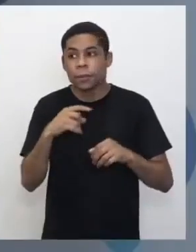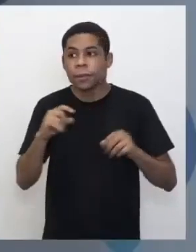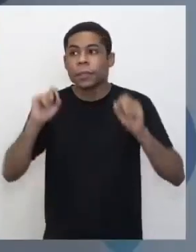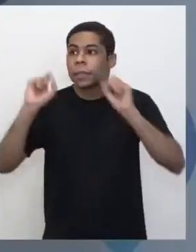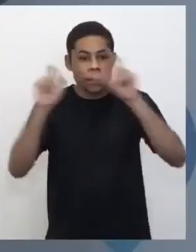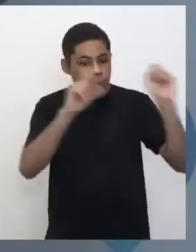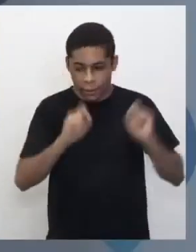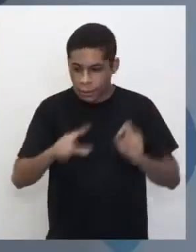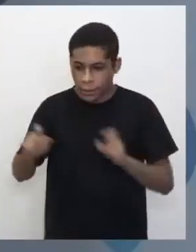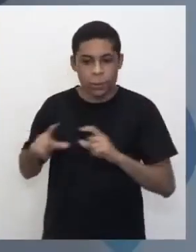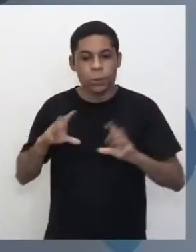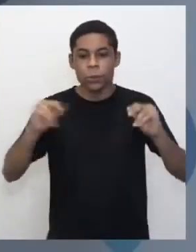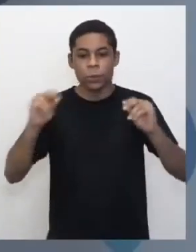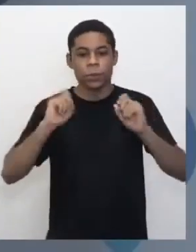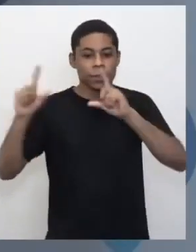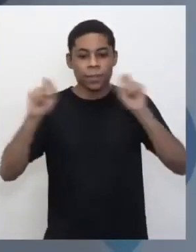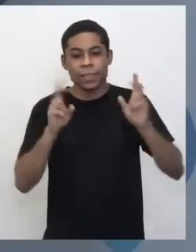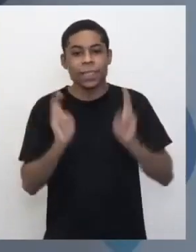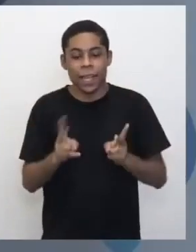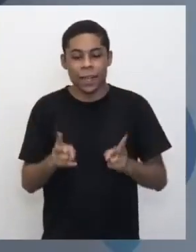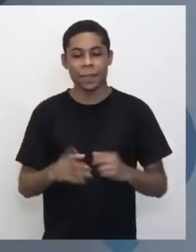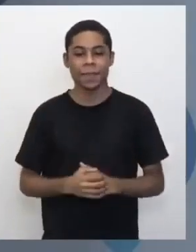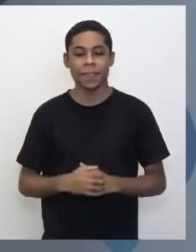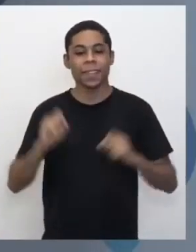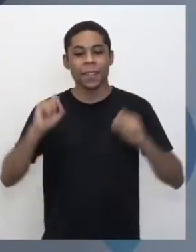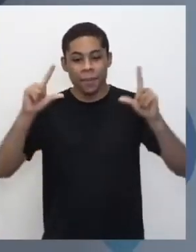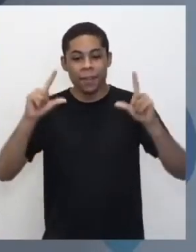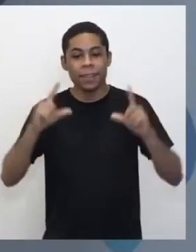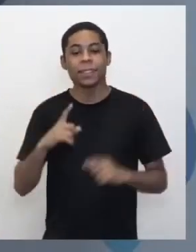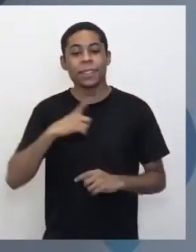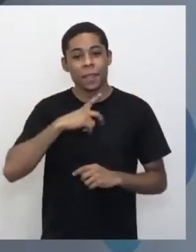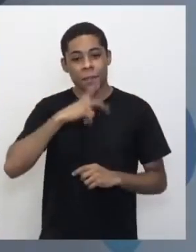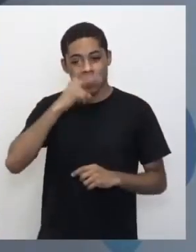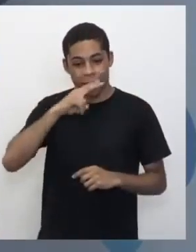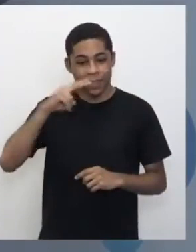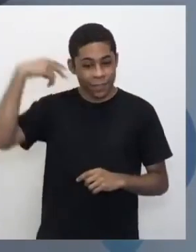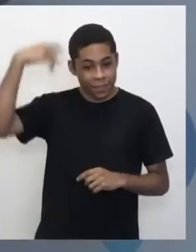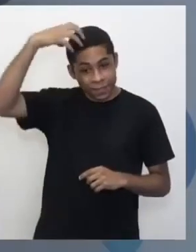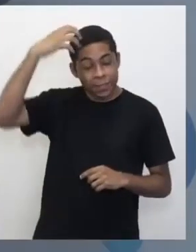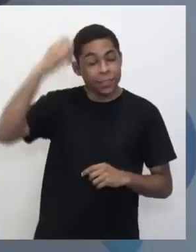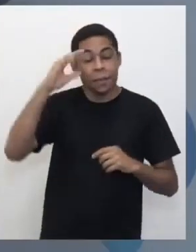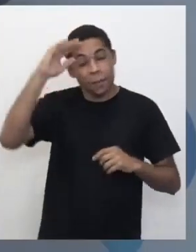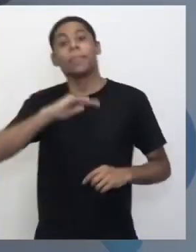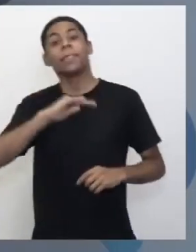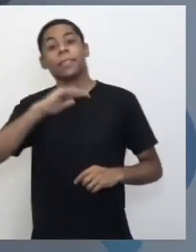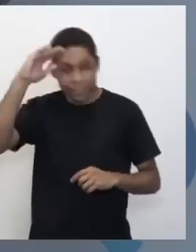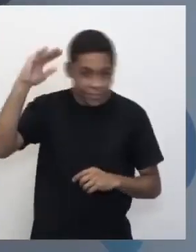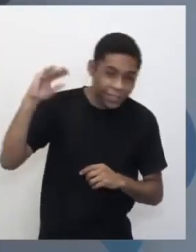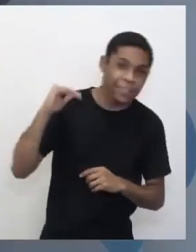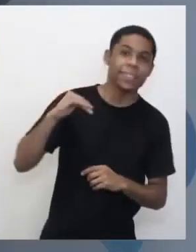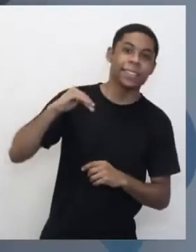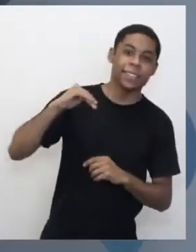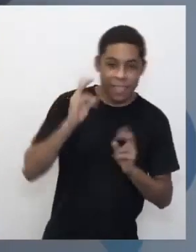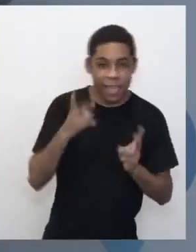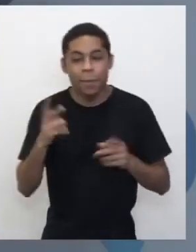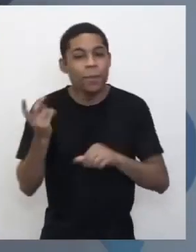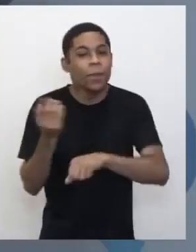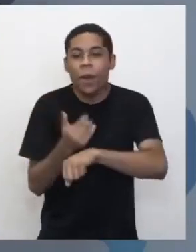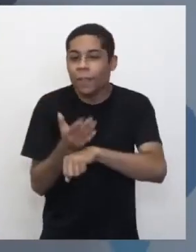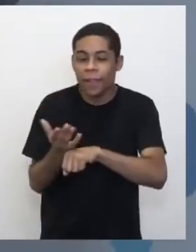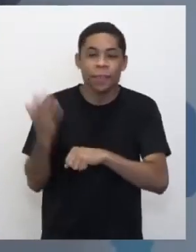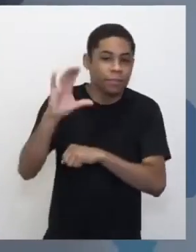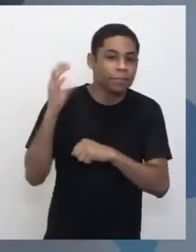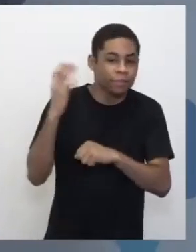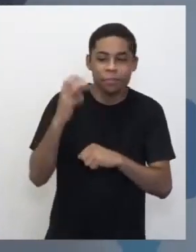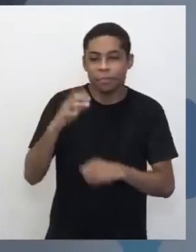debaixo da sua cama, a gente aparece, uuuh, aqui ó, o Centro de Mídias aparece, botou uma antena aqui na cabeça, a gente está transmitindo. Então, a gente vai mostrar para vocês todas